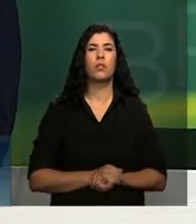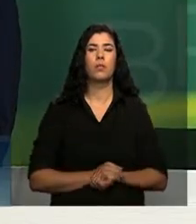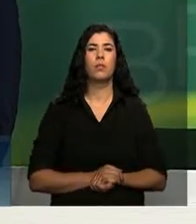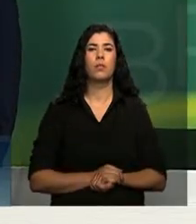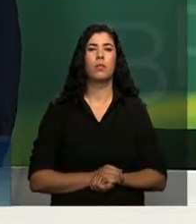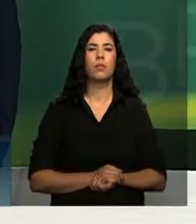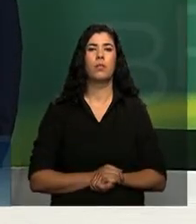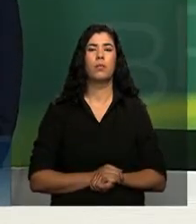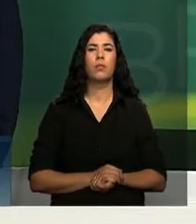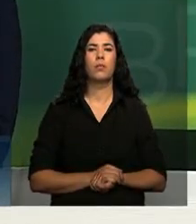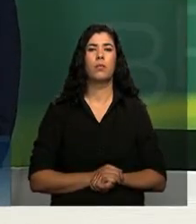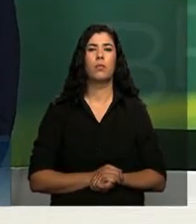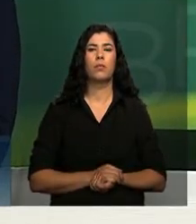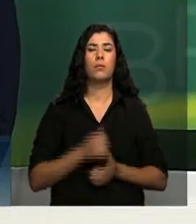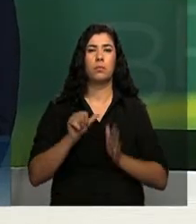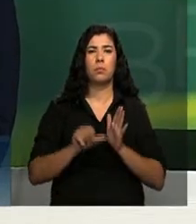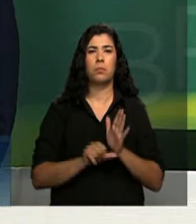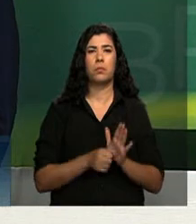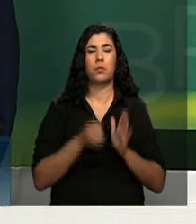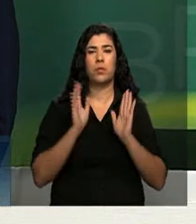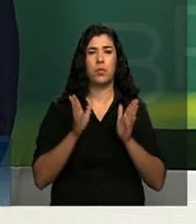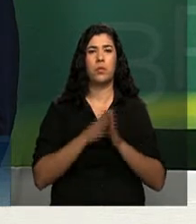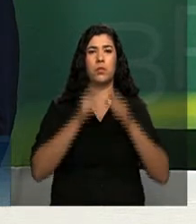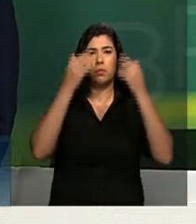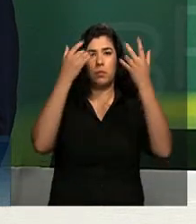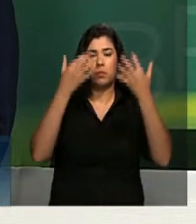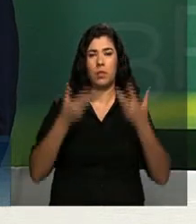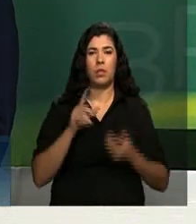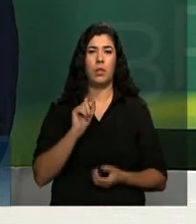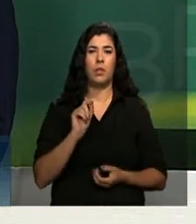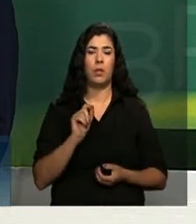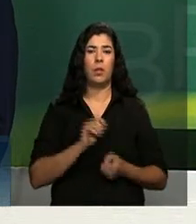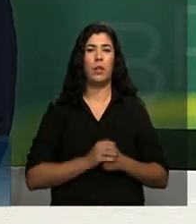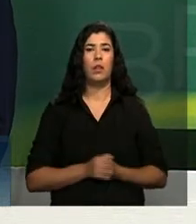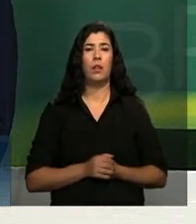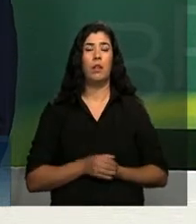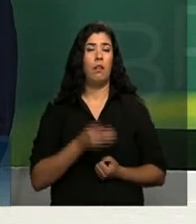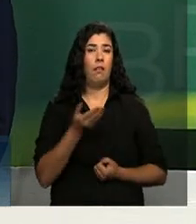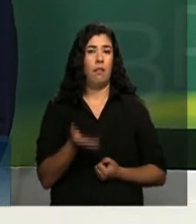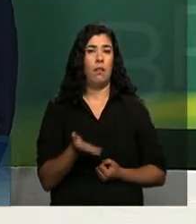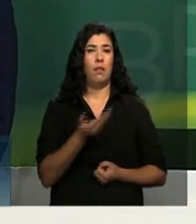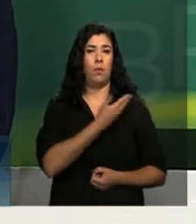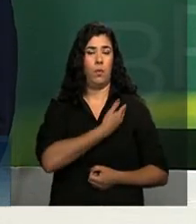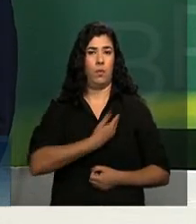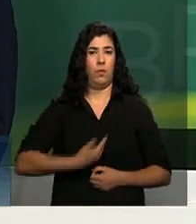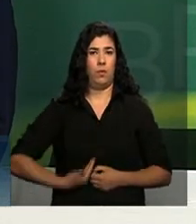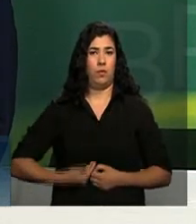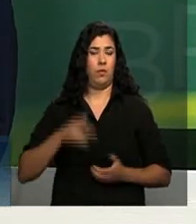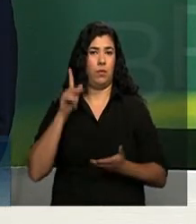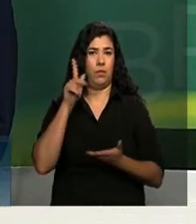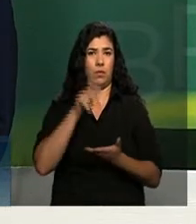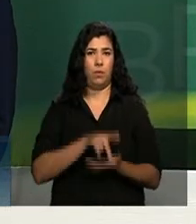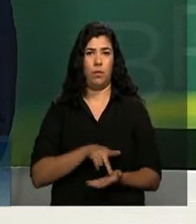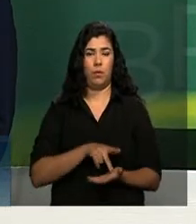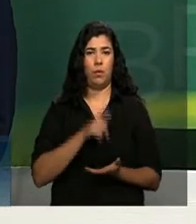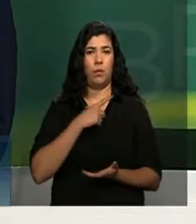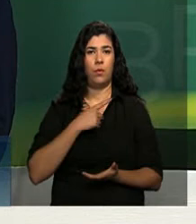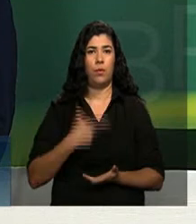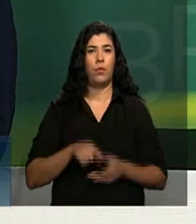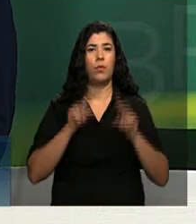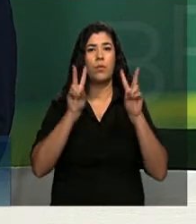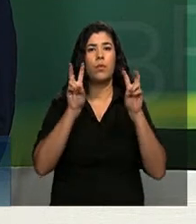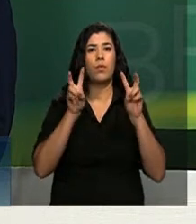Primeiro, eu disse agora há pouco que esse governo não é um governo que ele se pauta pelo